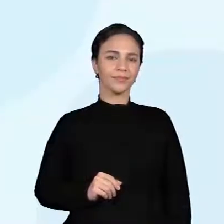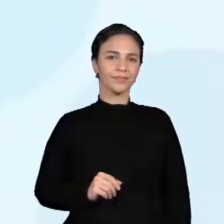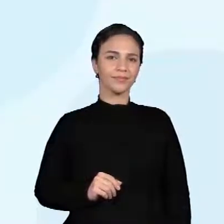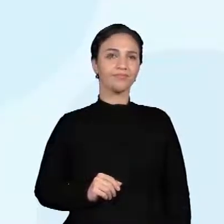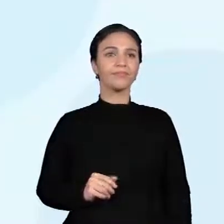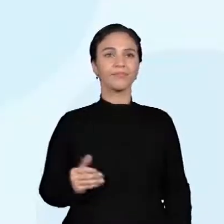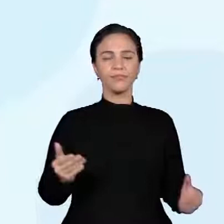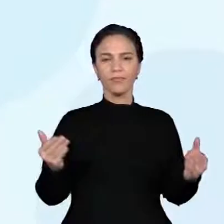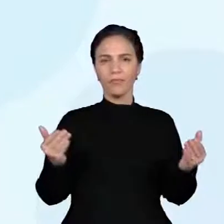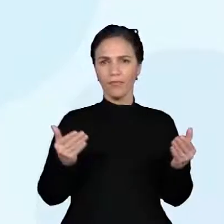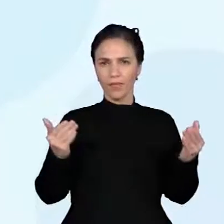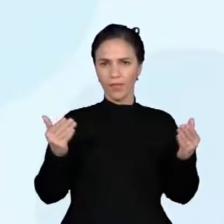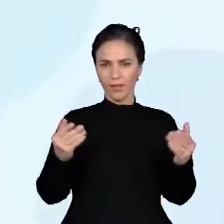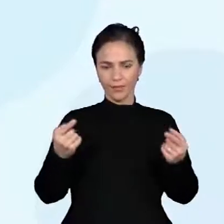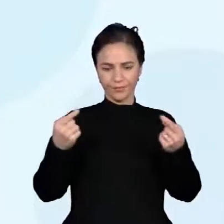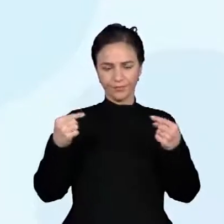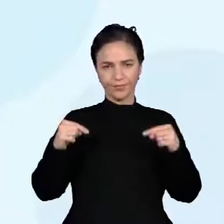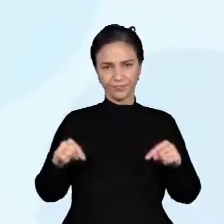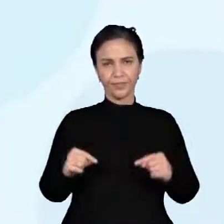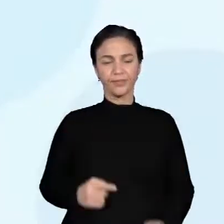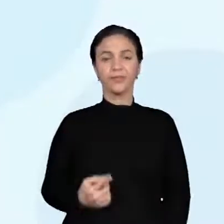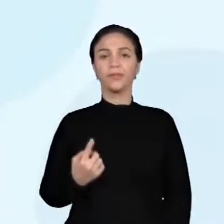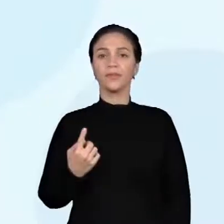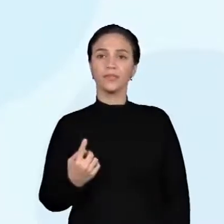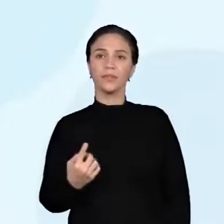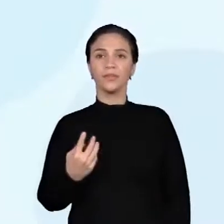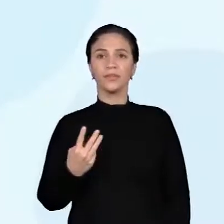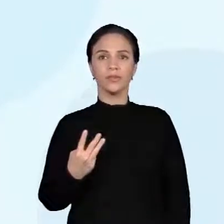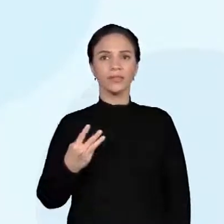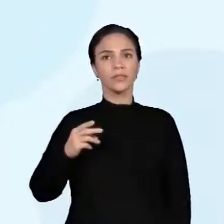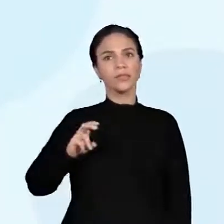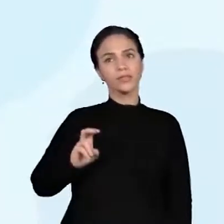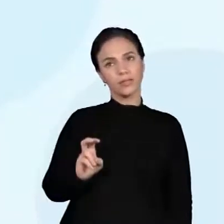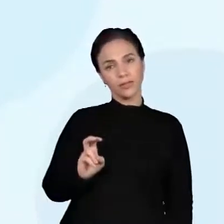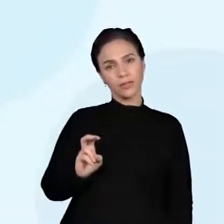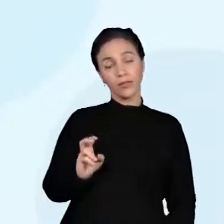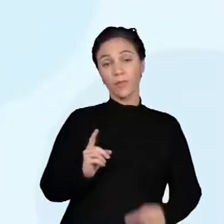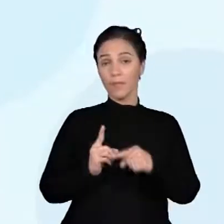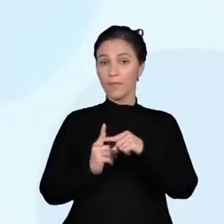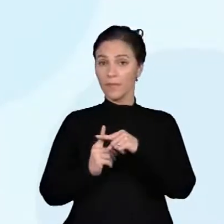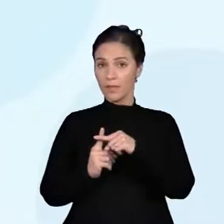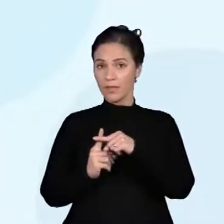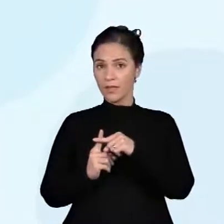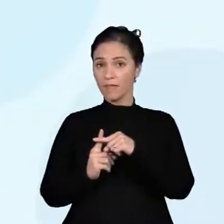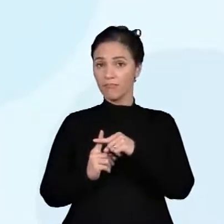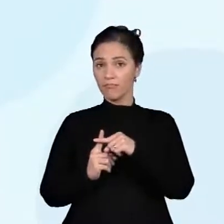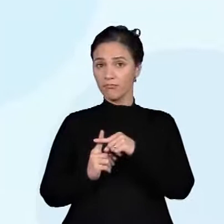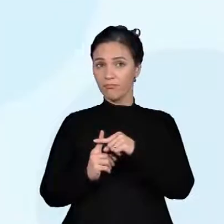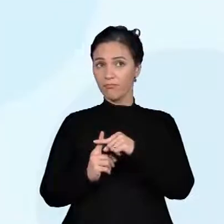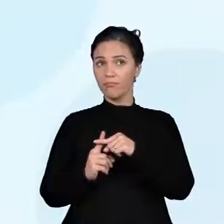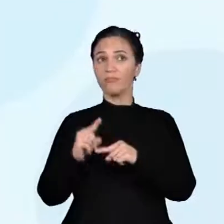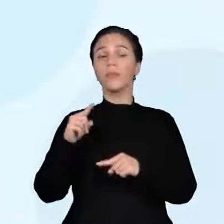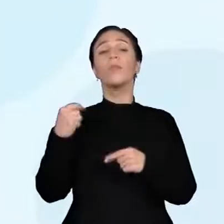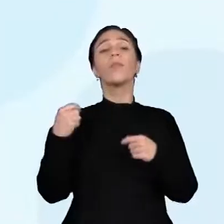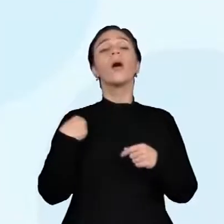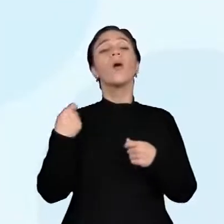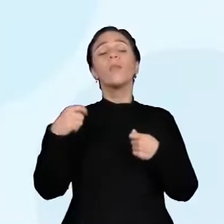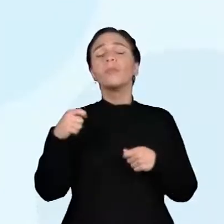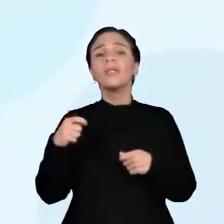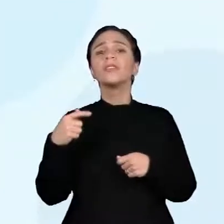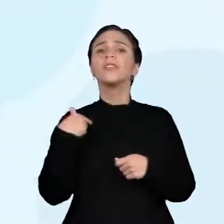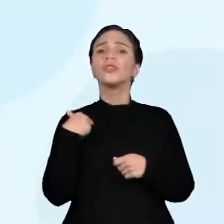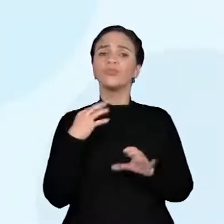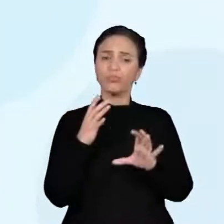Eu vou ter que chegar aonde, gente? Em 170. Então, eu descobri que se eu adicionar